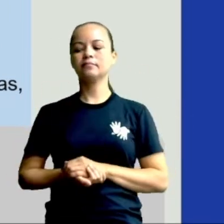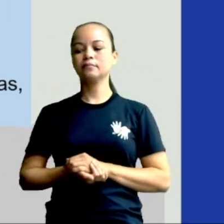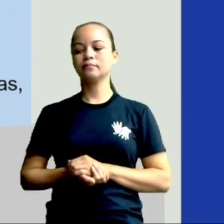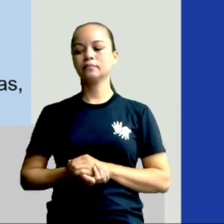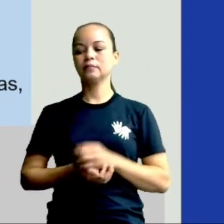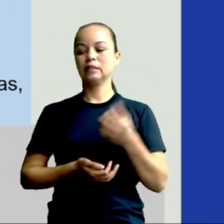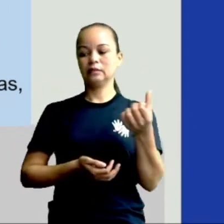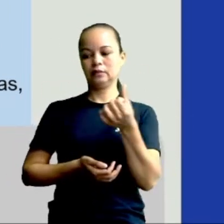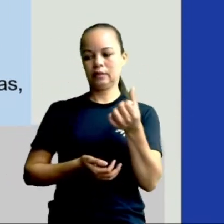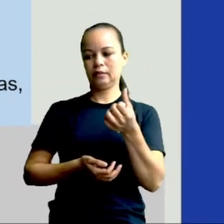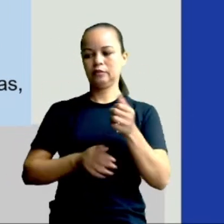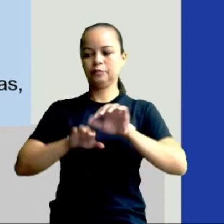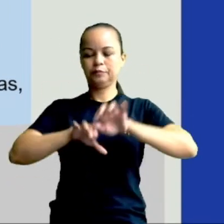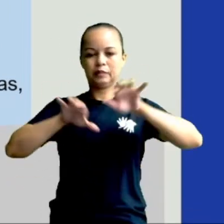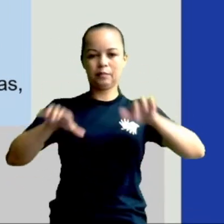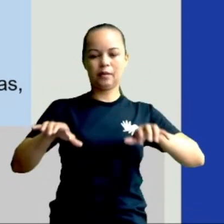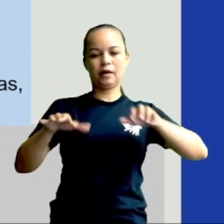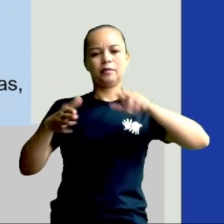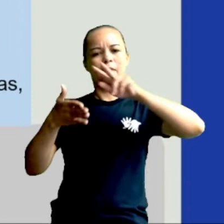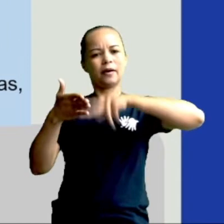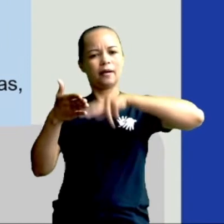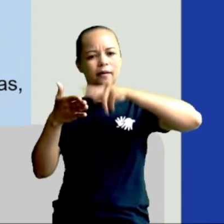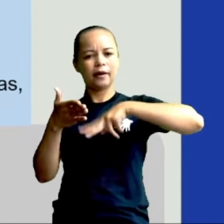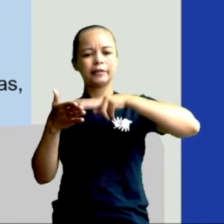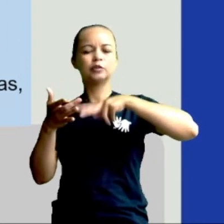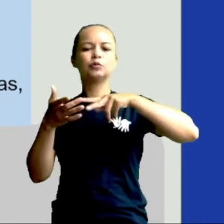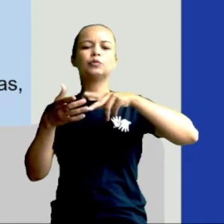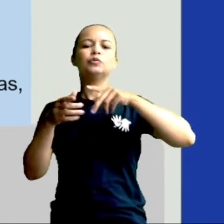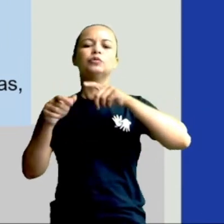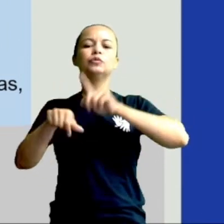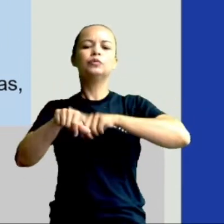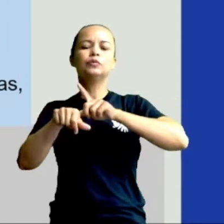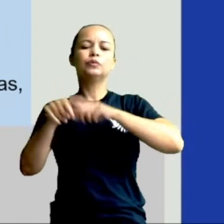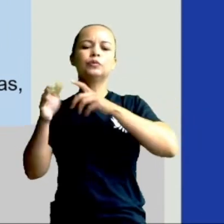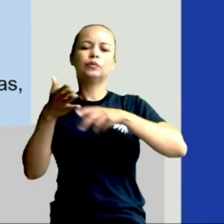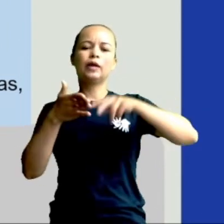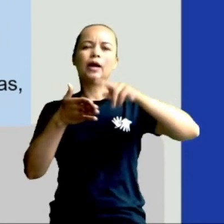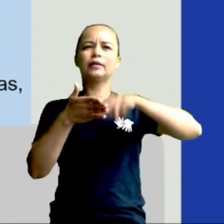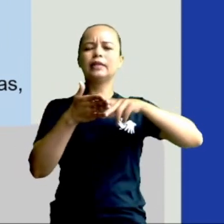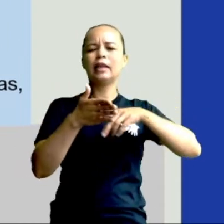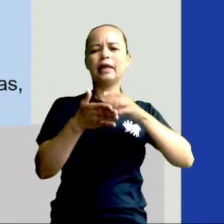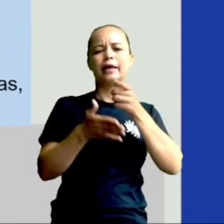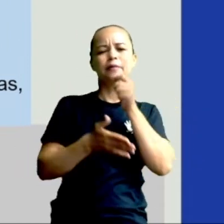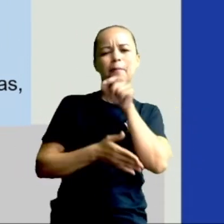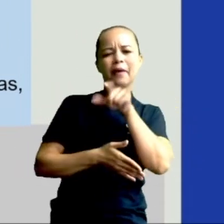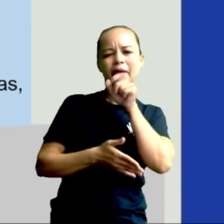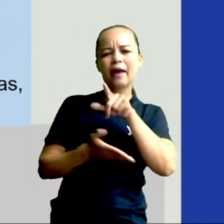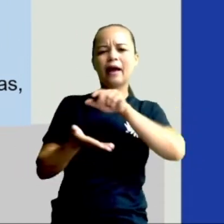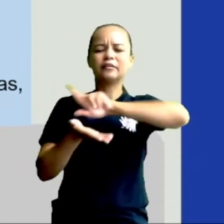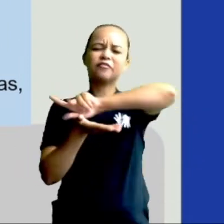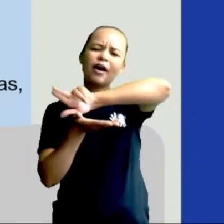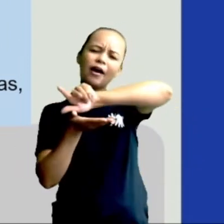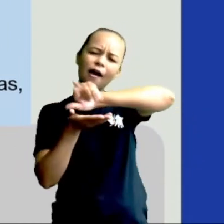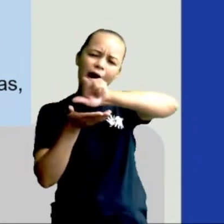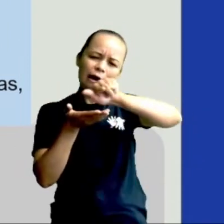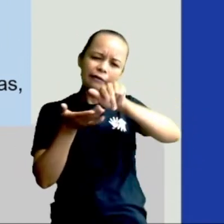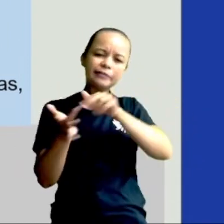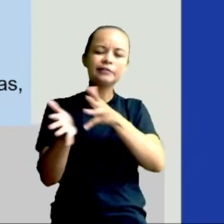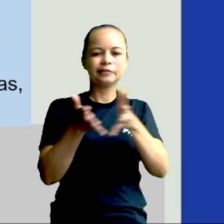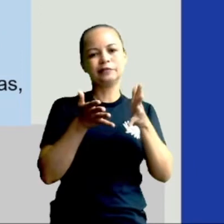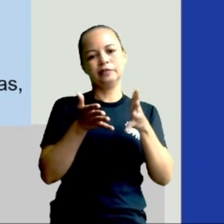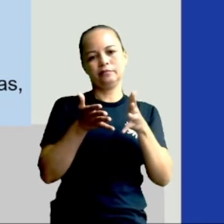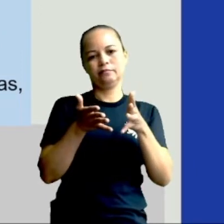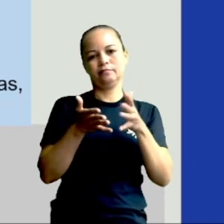horário para leitura de leite, gibis, poemas, contos, piadas, parlendas. Então,